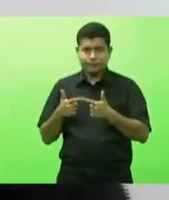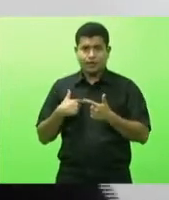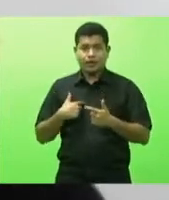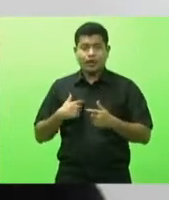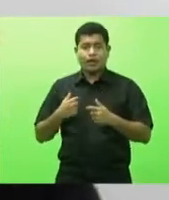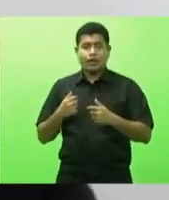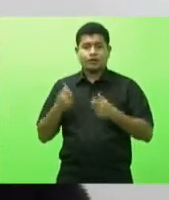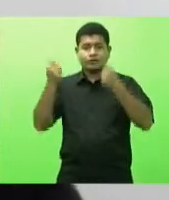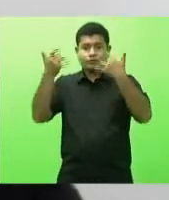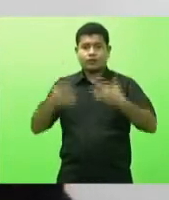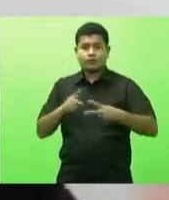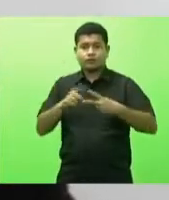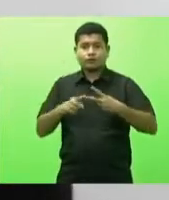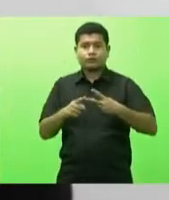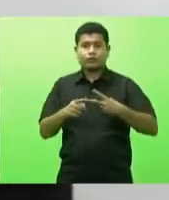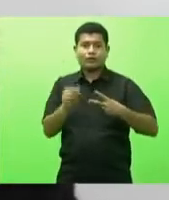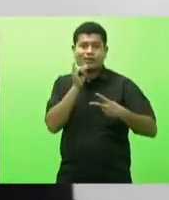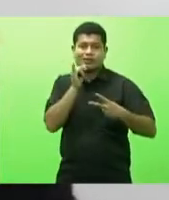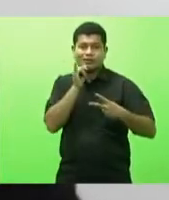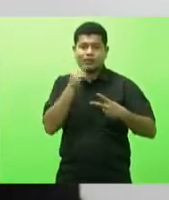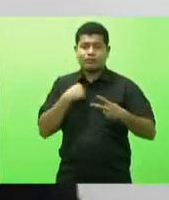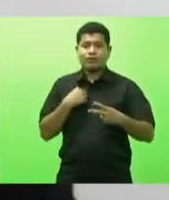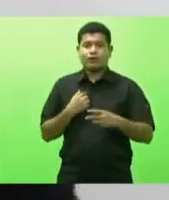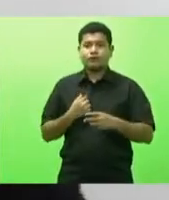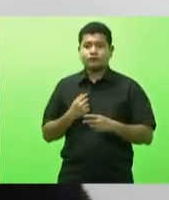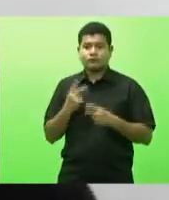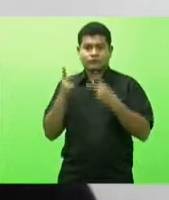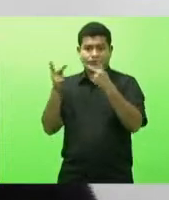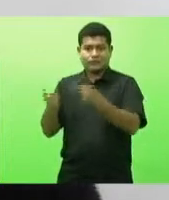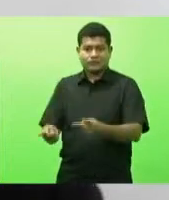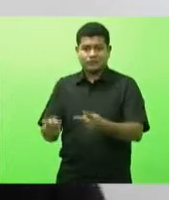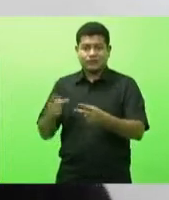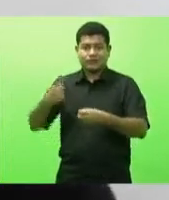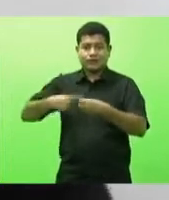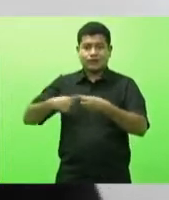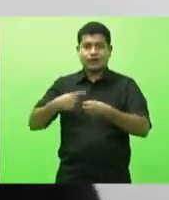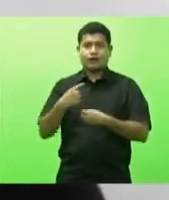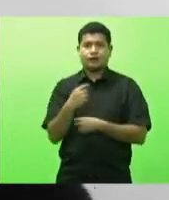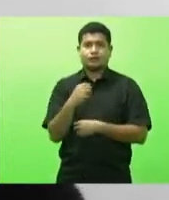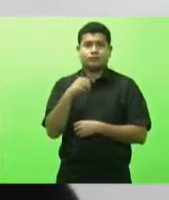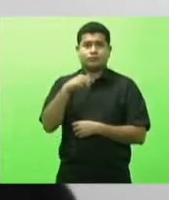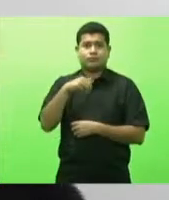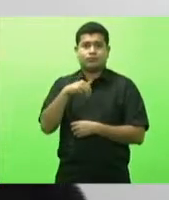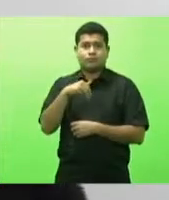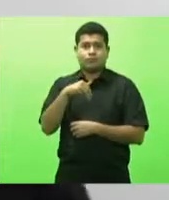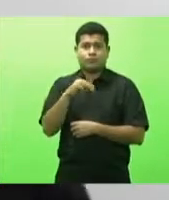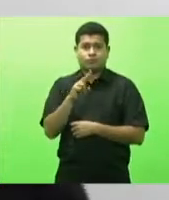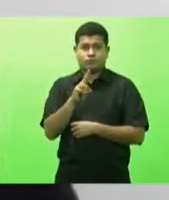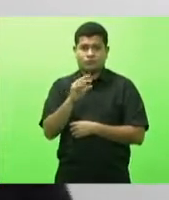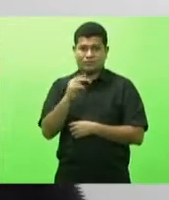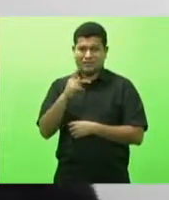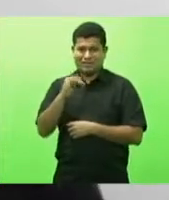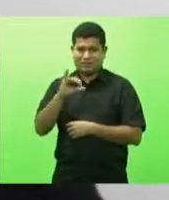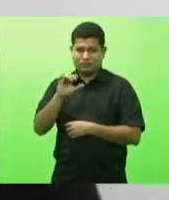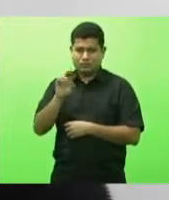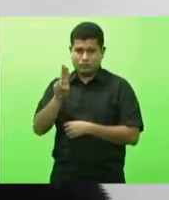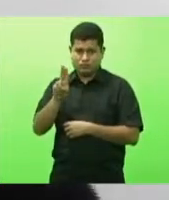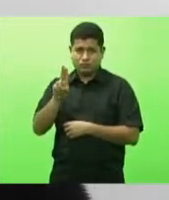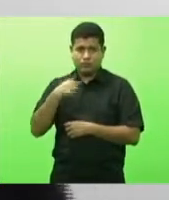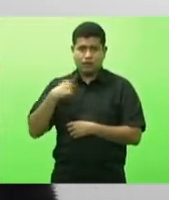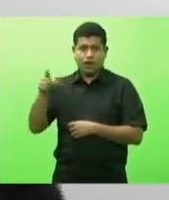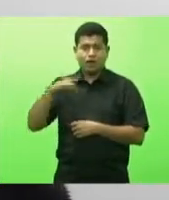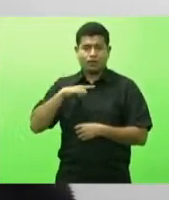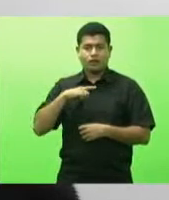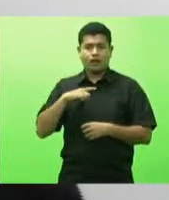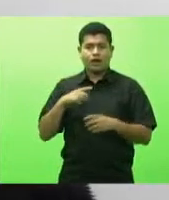eu fui no município de Poaçu que é um dos municípios que mais vacinou aí lidera até porque tem aldeias indígenas e a prefeita disse olha em